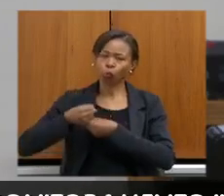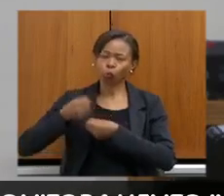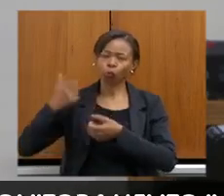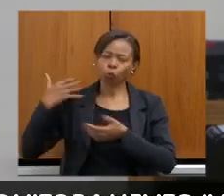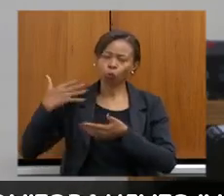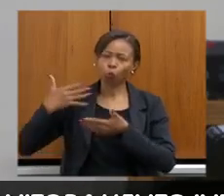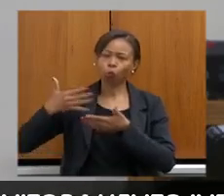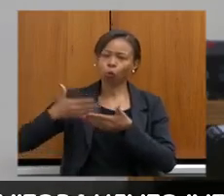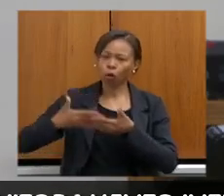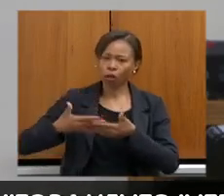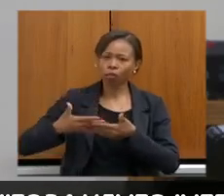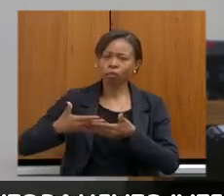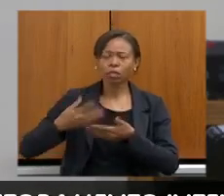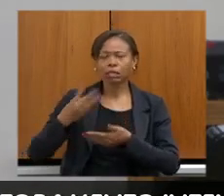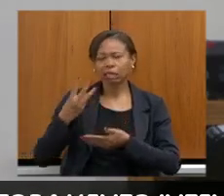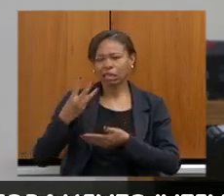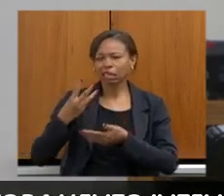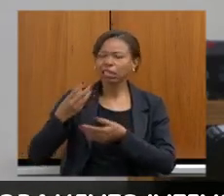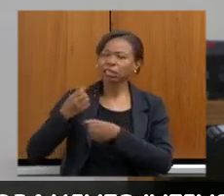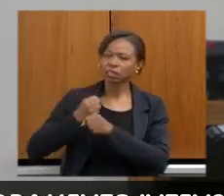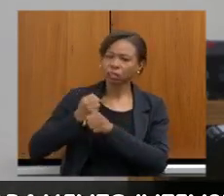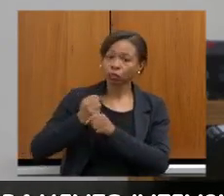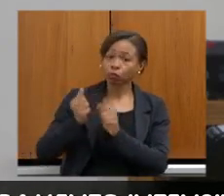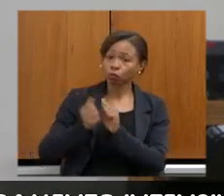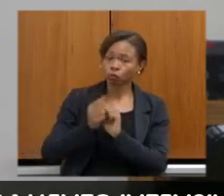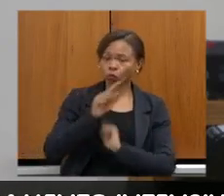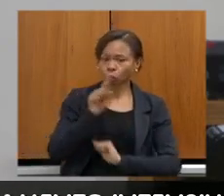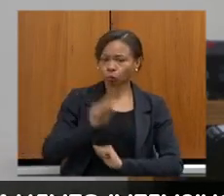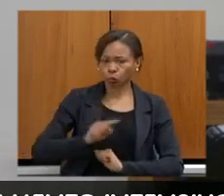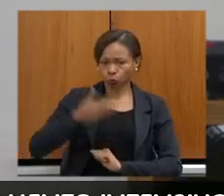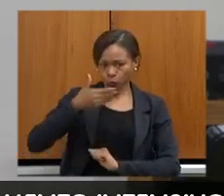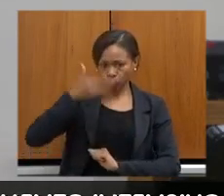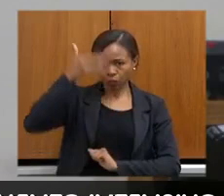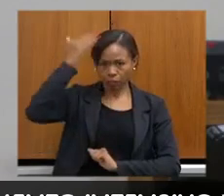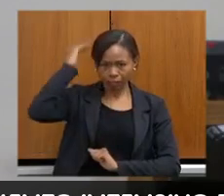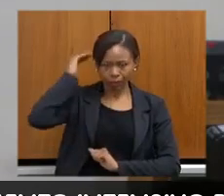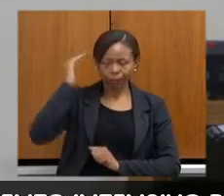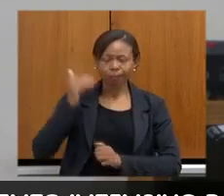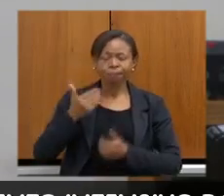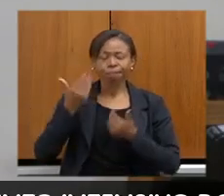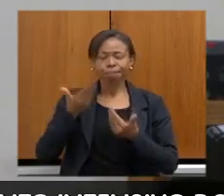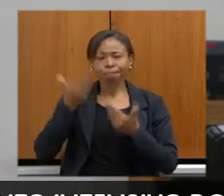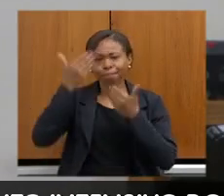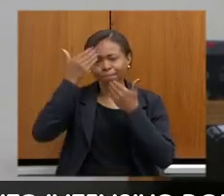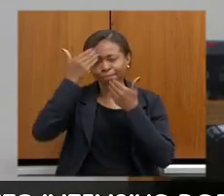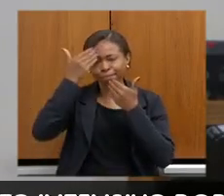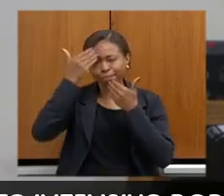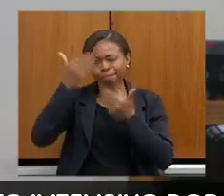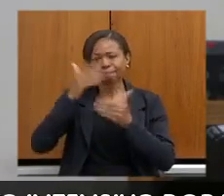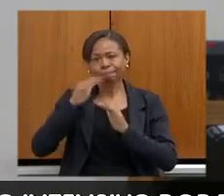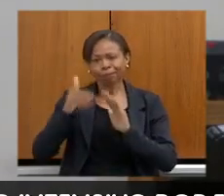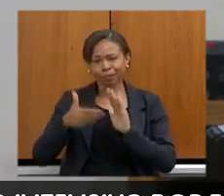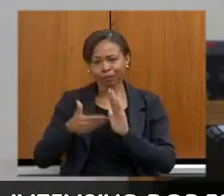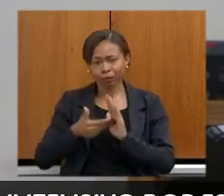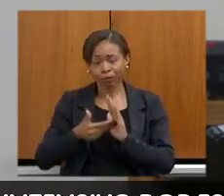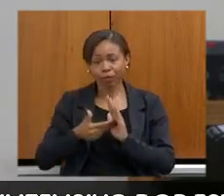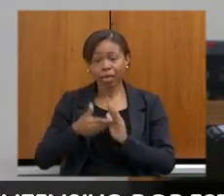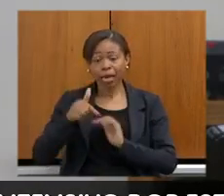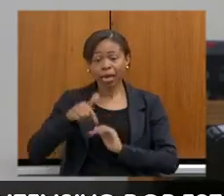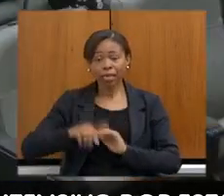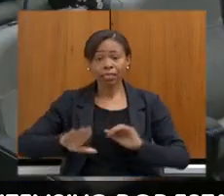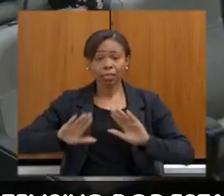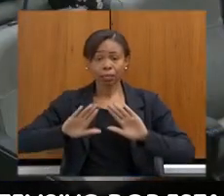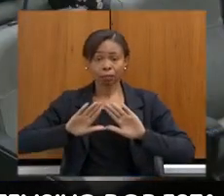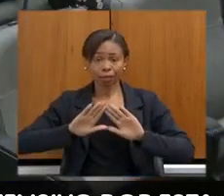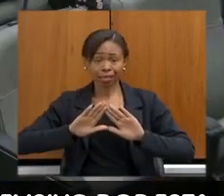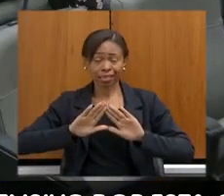o governador Romeu Zema. Eu quero agradecer a todos, dizer que Assembleia Fiscaliza Mais